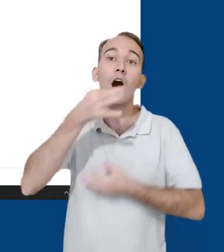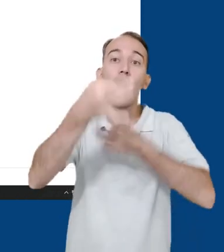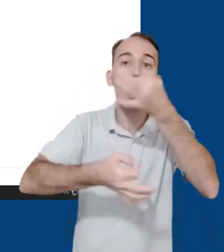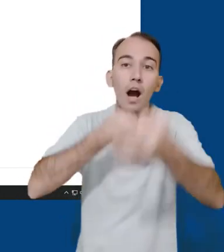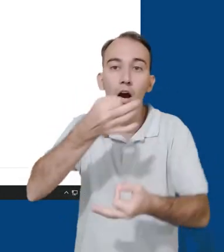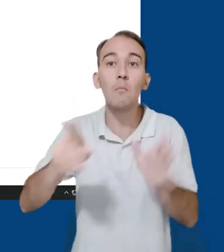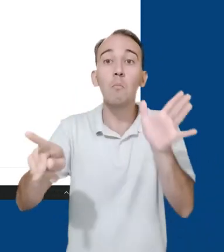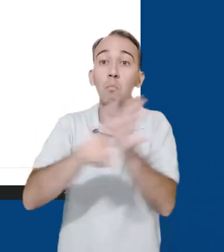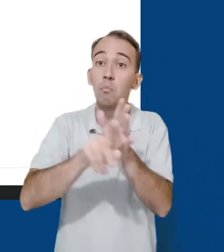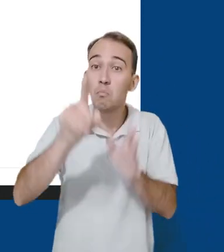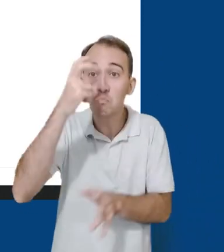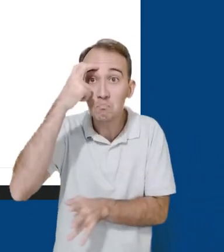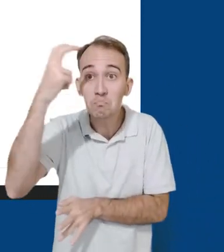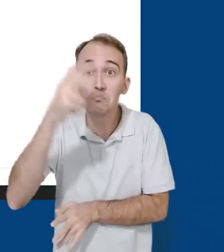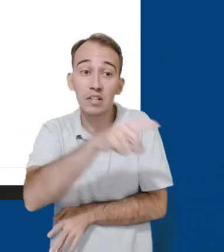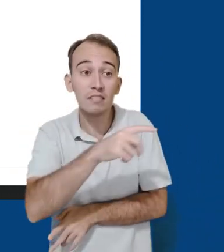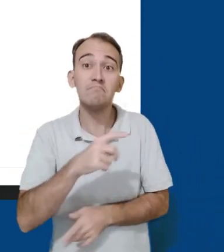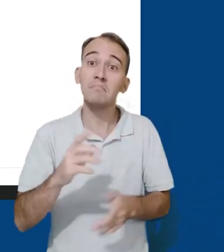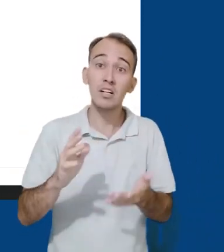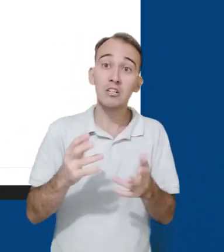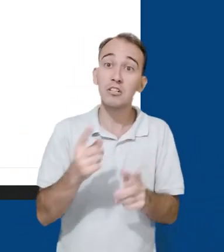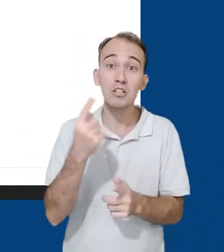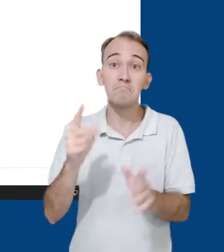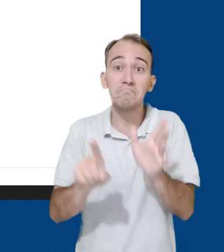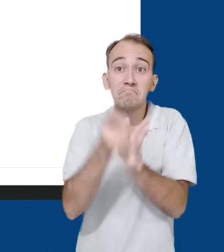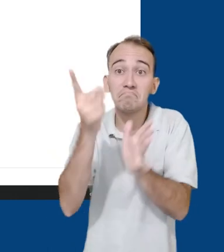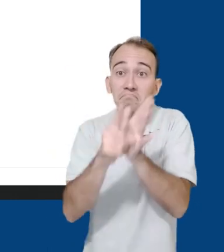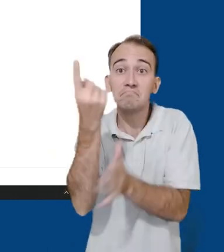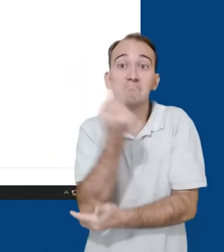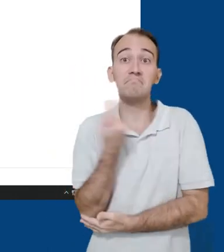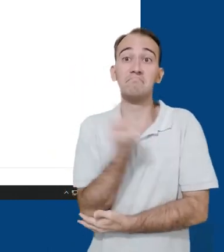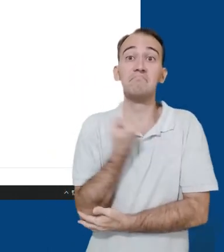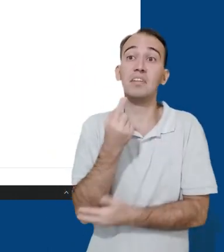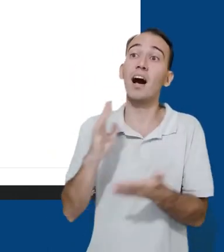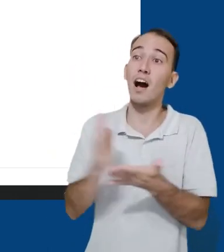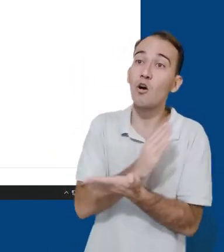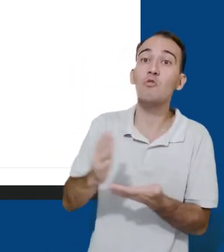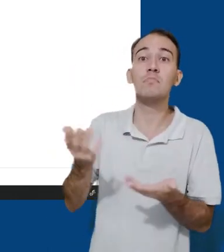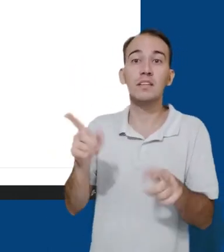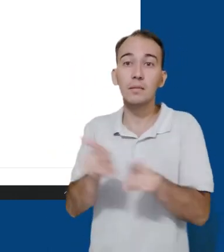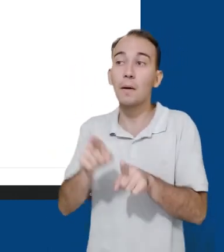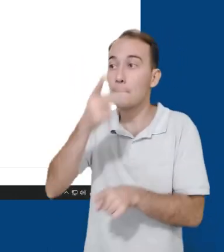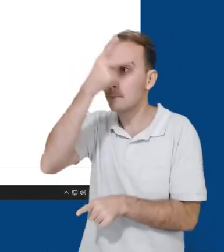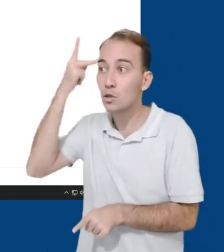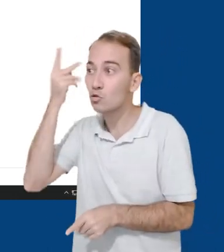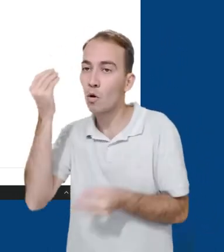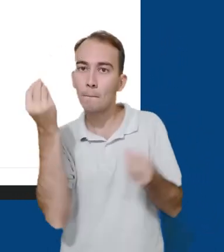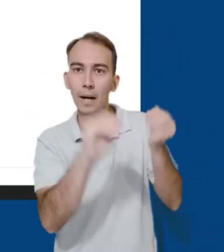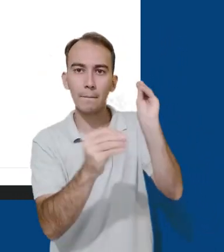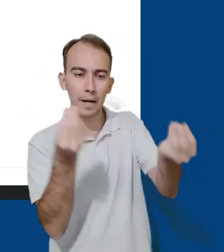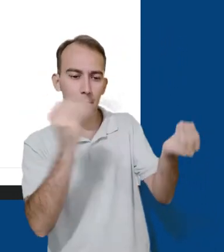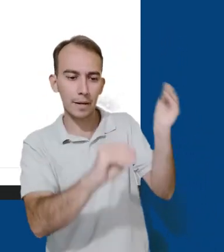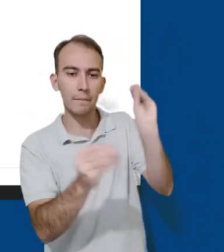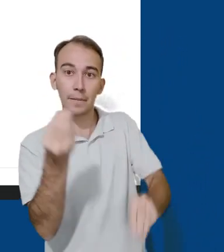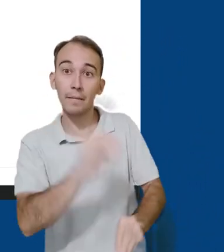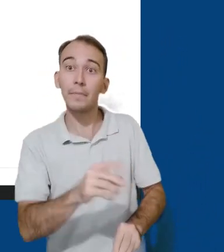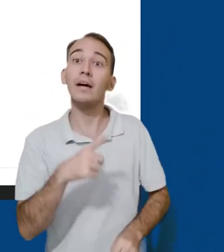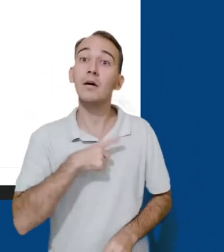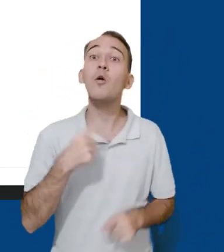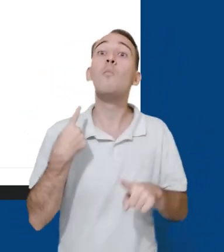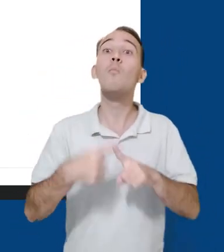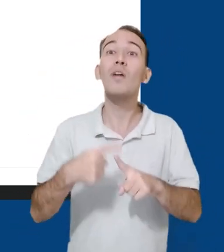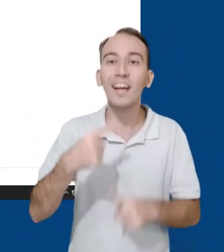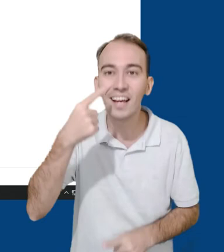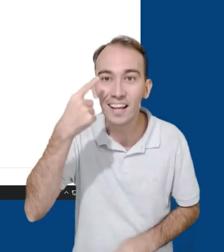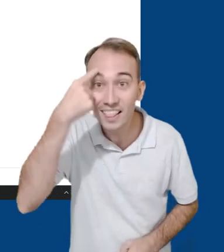filmes ou colagens criados pelo próprio Google Fotos, assim como sugestões de marcações de pessoas que são